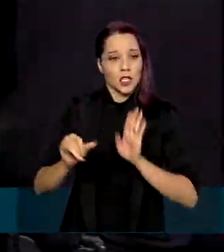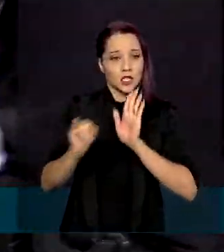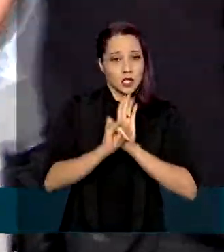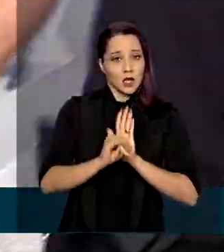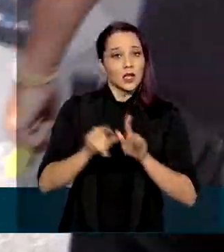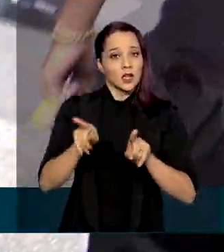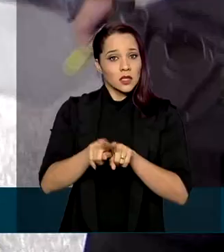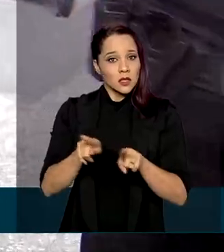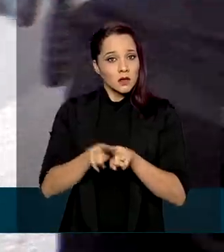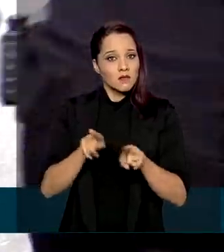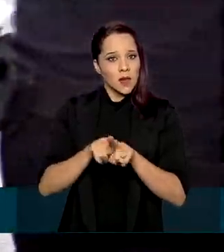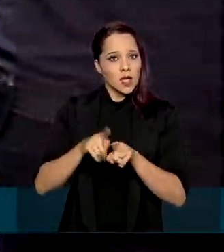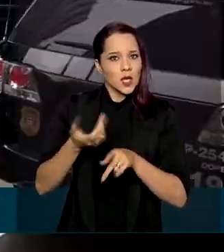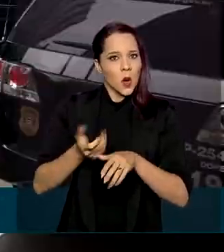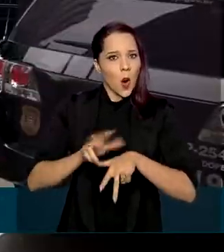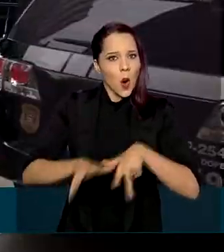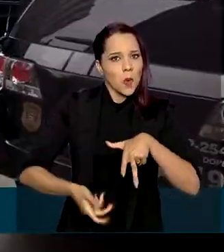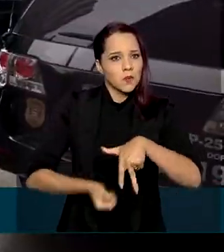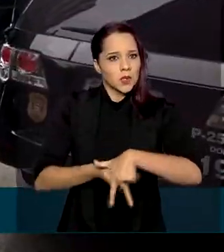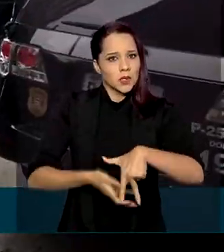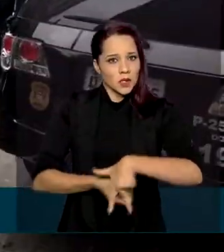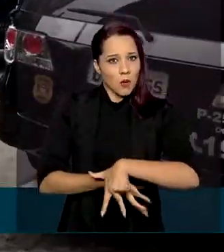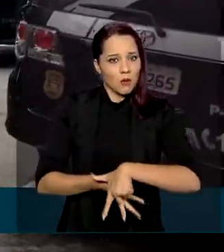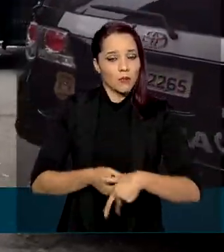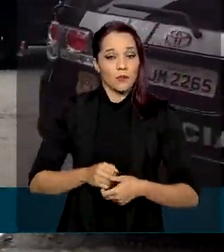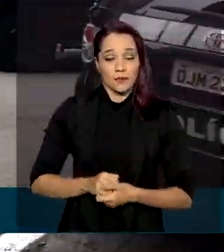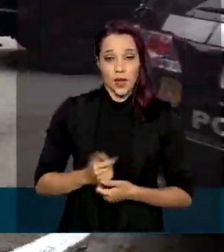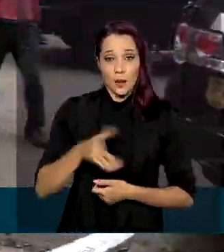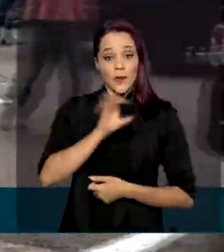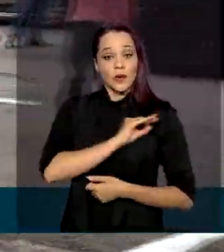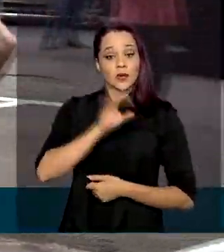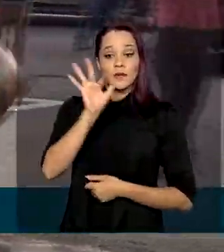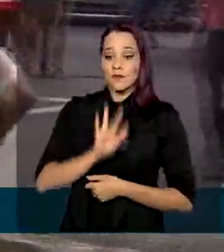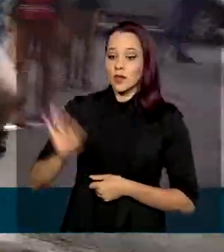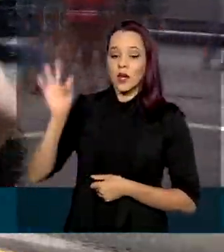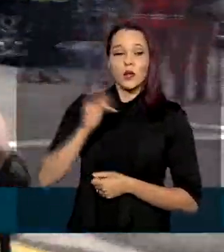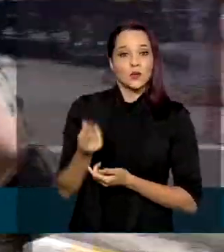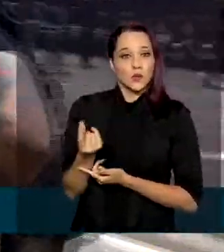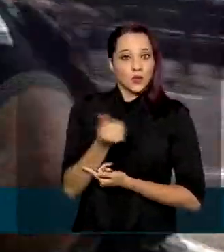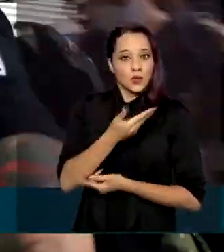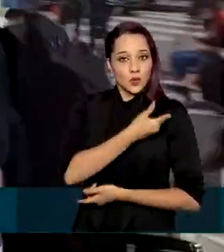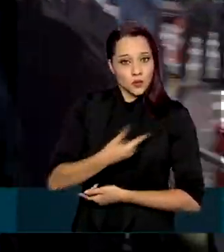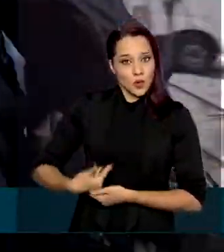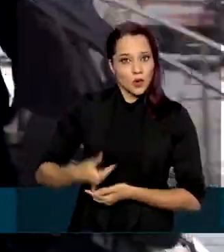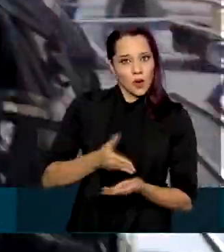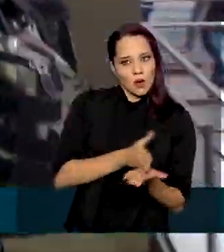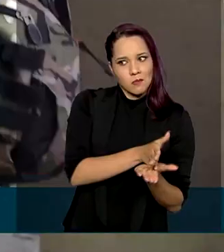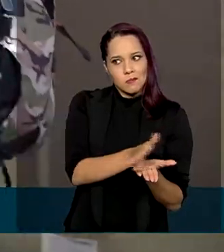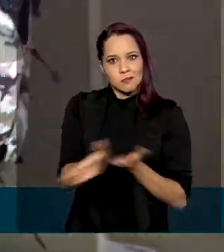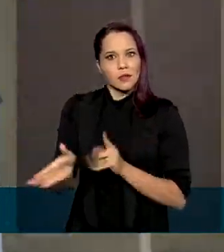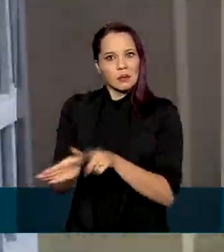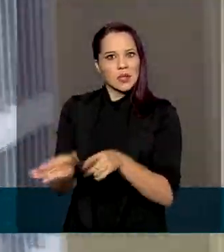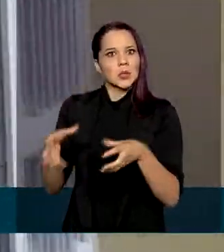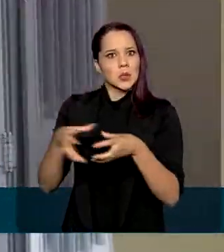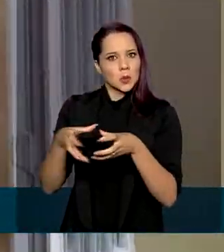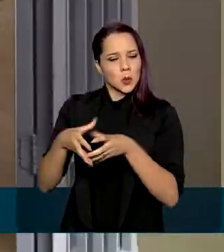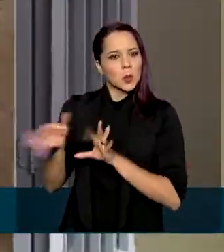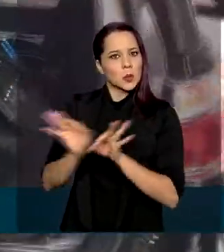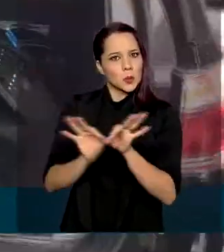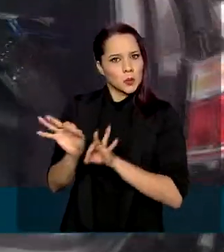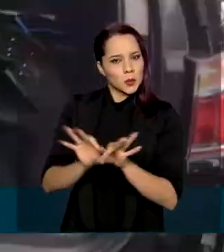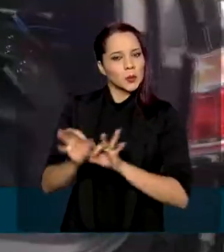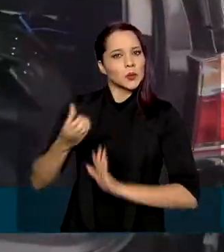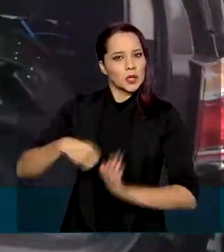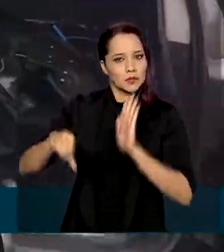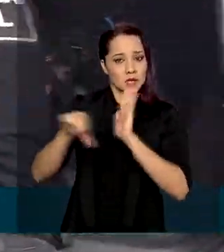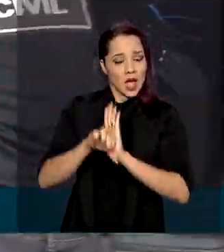corrupção passiva e ativa. Segundo a Polícia Federal, os recursos públicos desviados pela organização criminosa